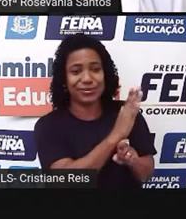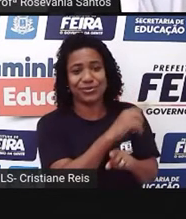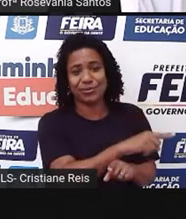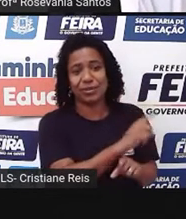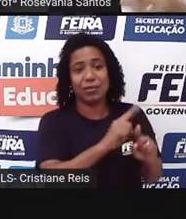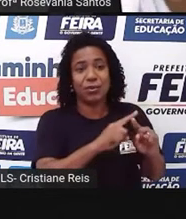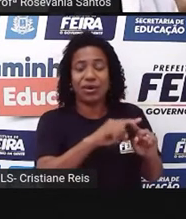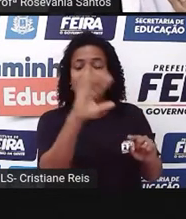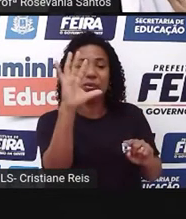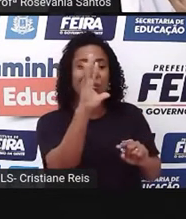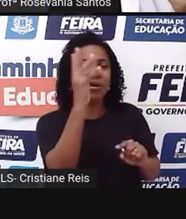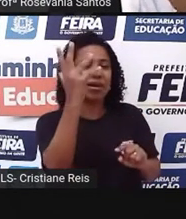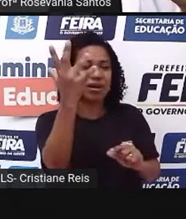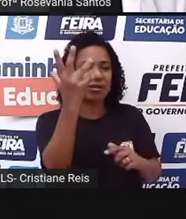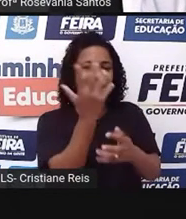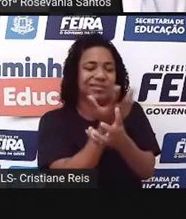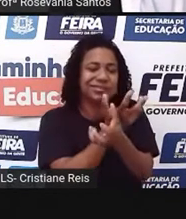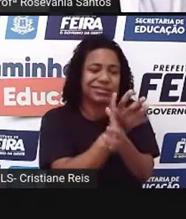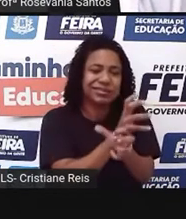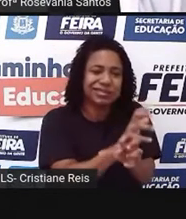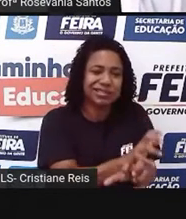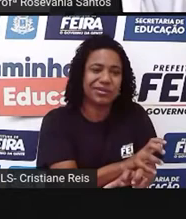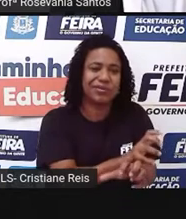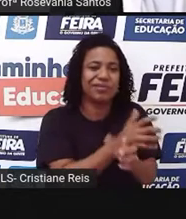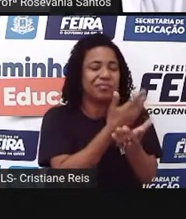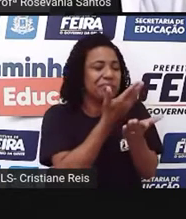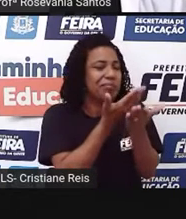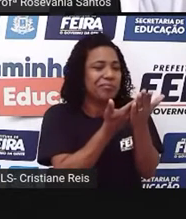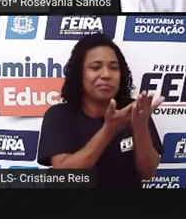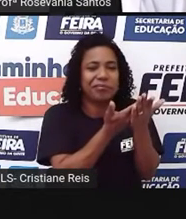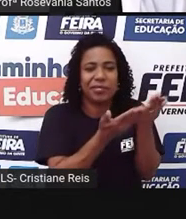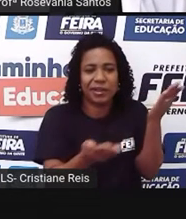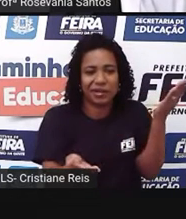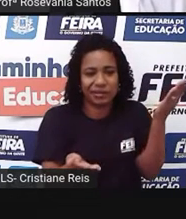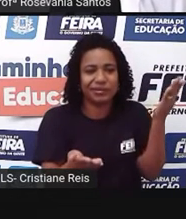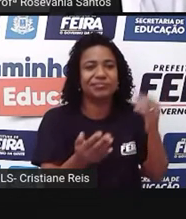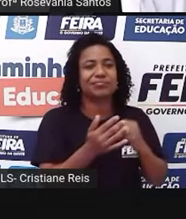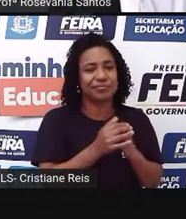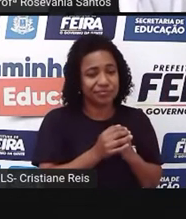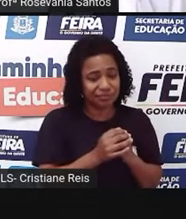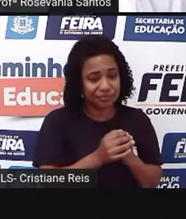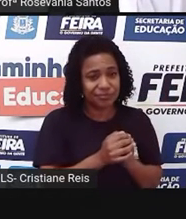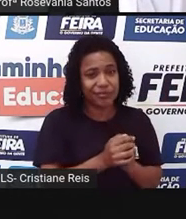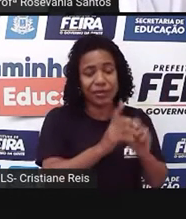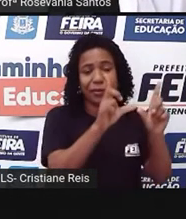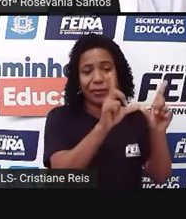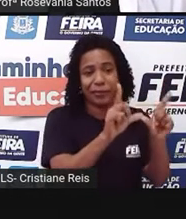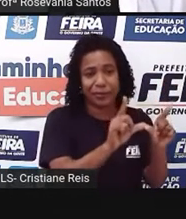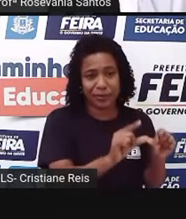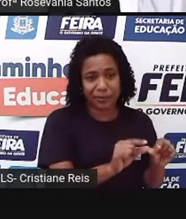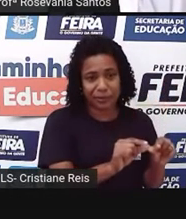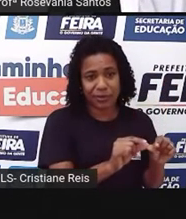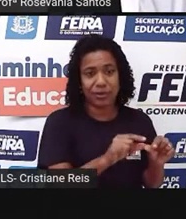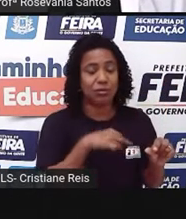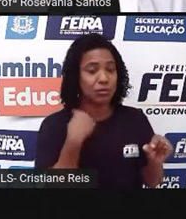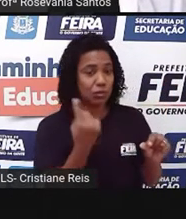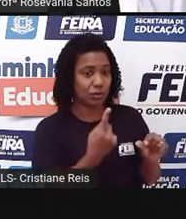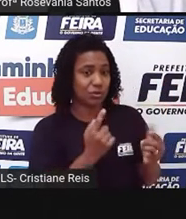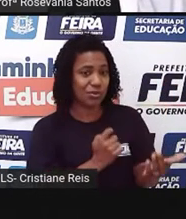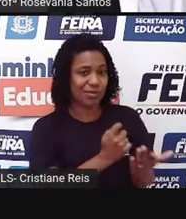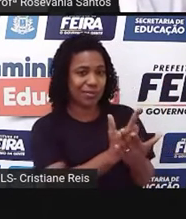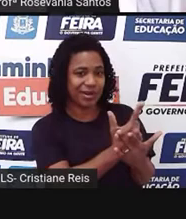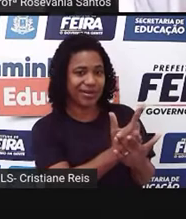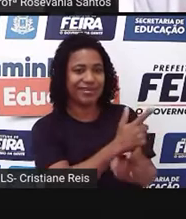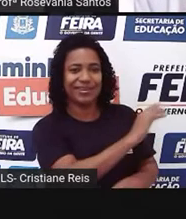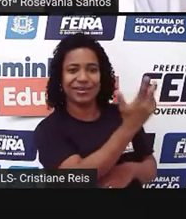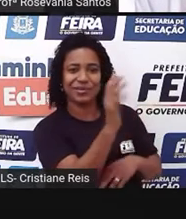incentivo, né, as perdas naturais que a própria agricultura já tem isso. Então, a gente comprar os produtos na